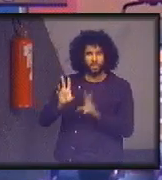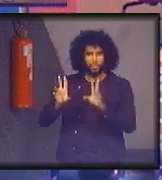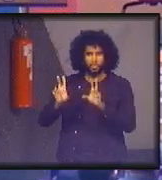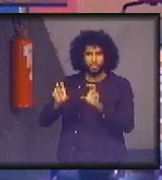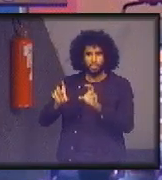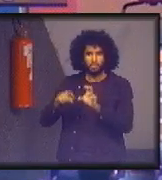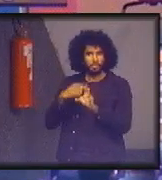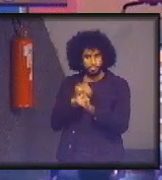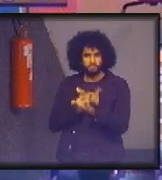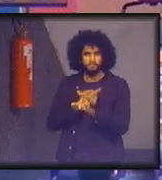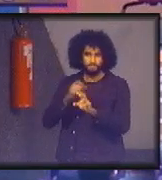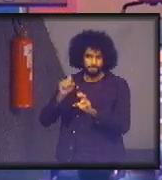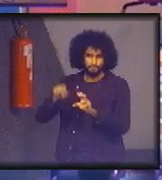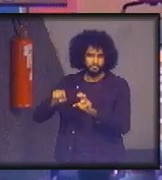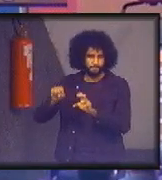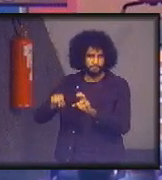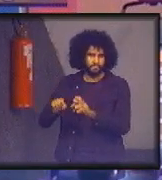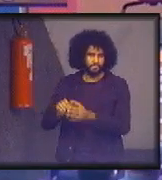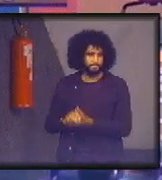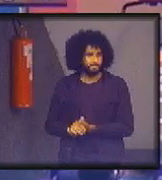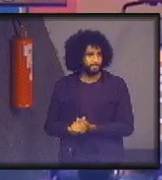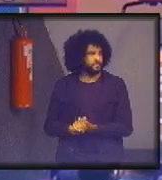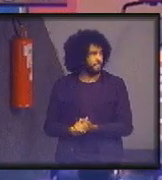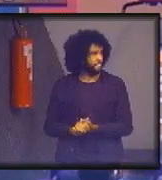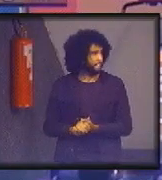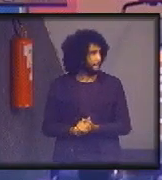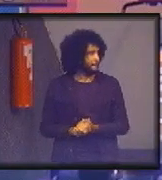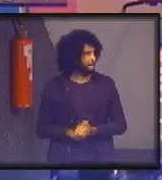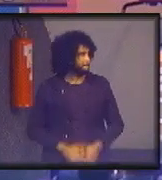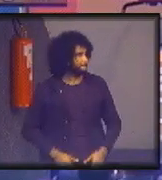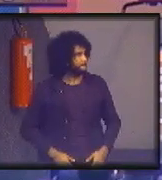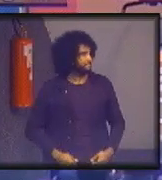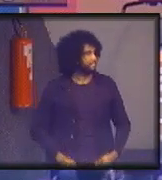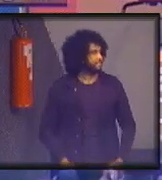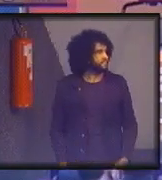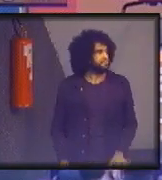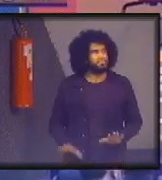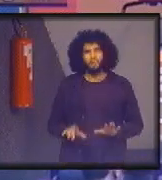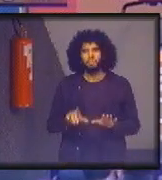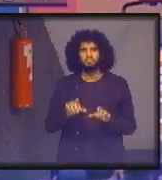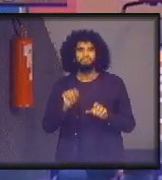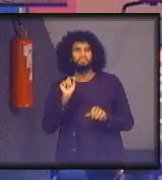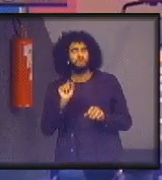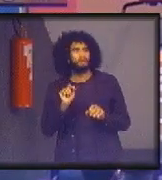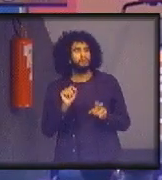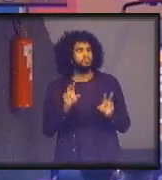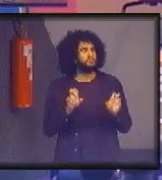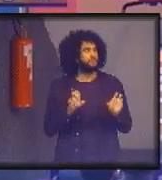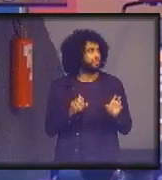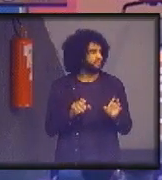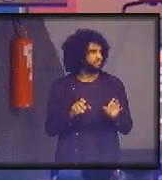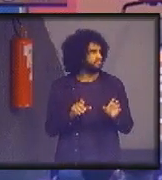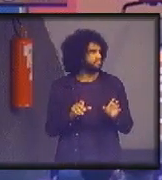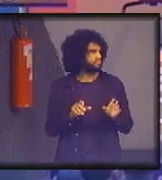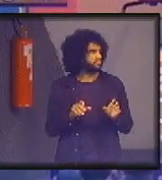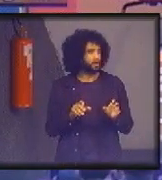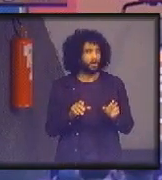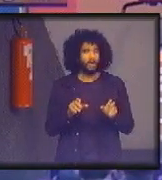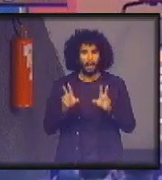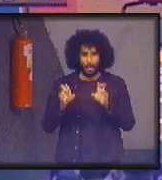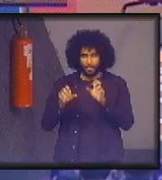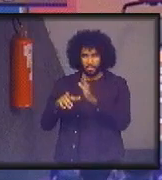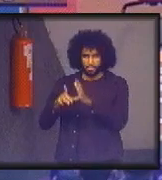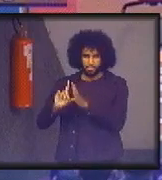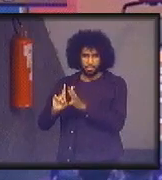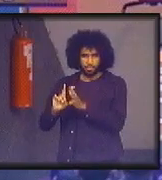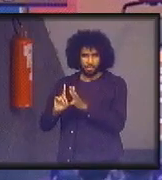aqui. Quer dizer, se eu for falar, vamos escolher aqui, a palestra anterior foi consumo e